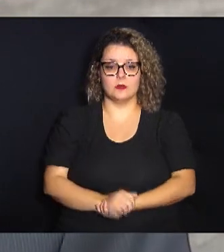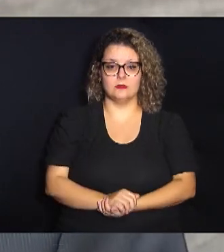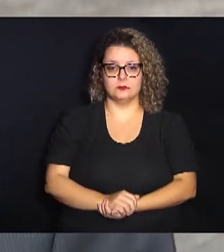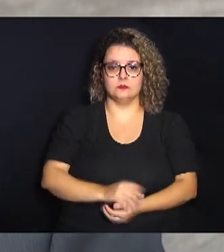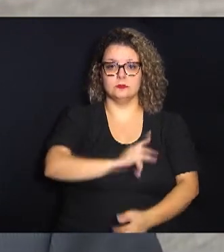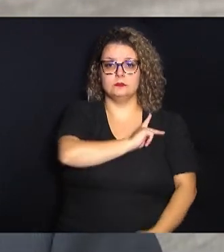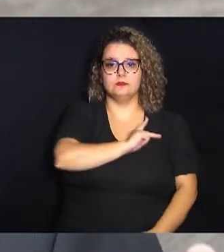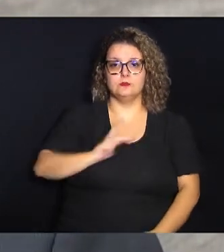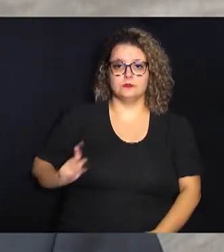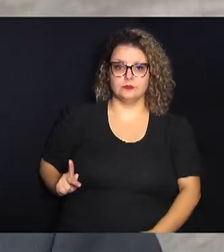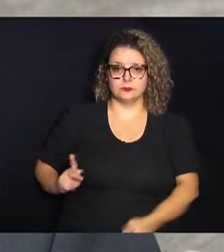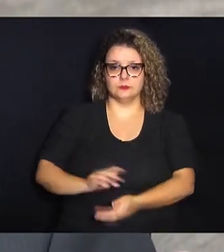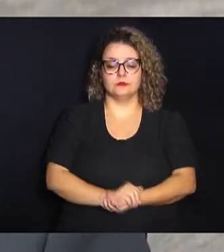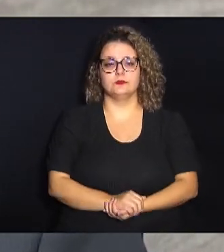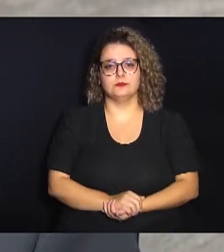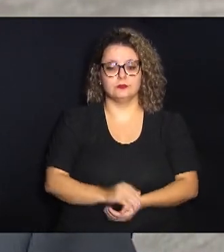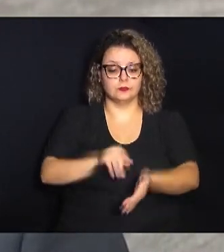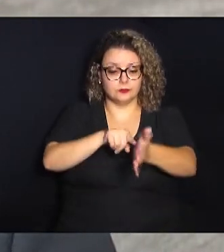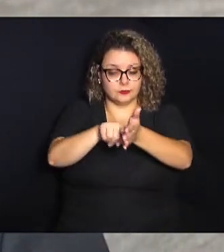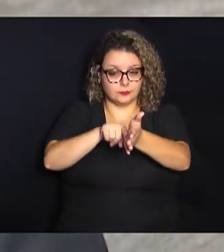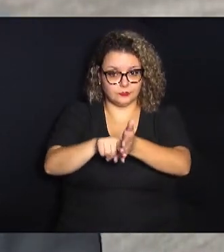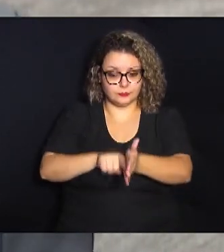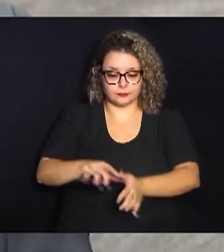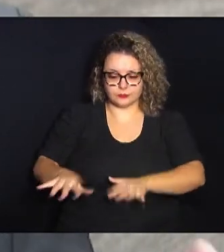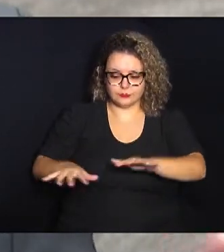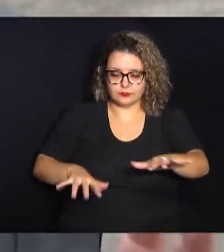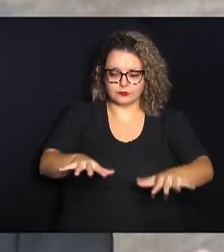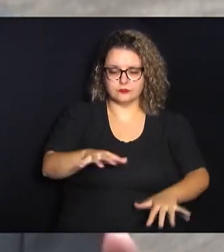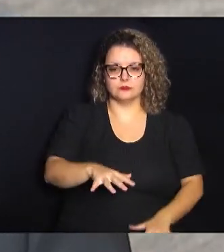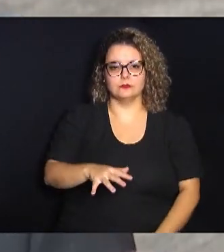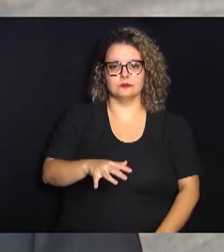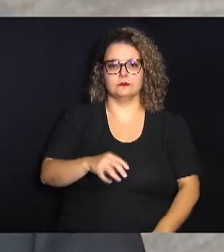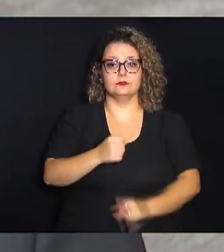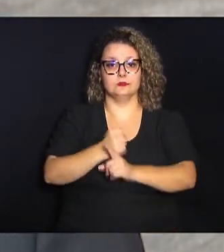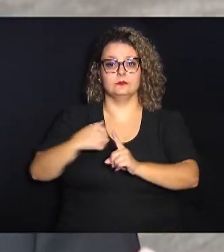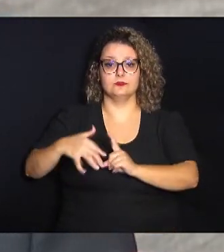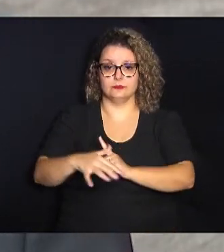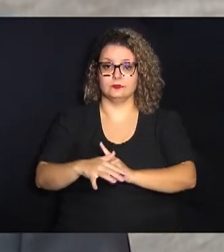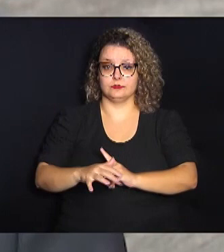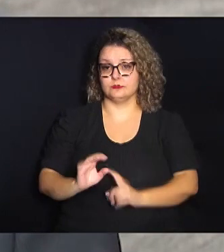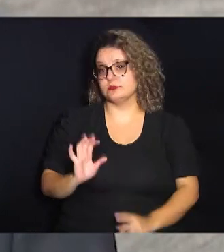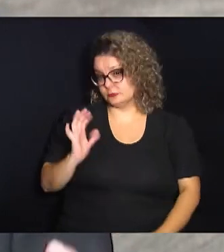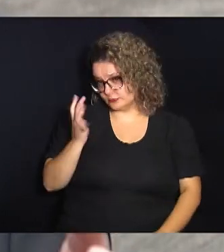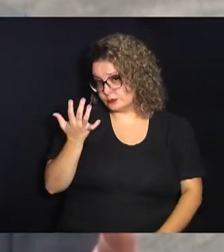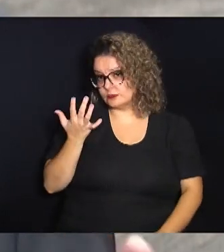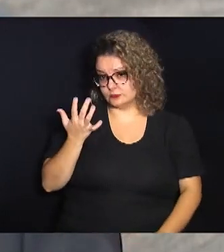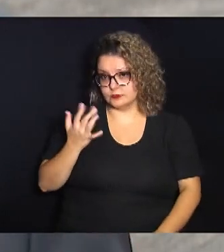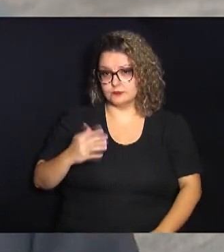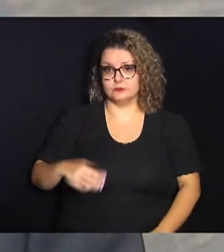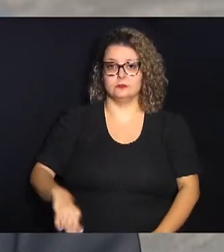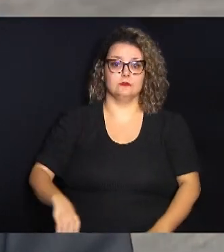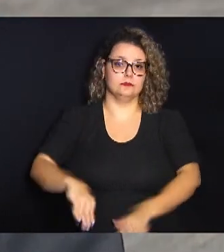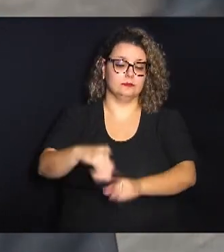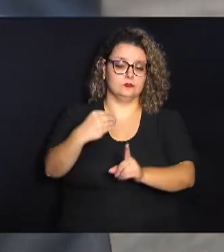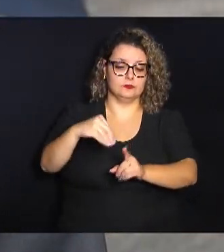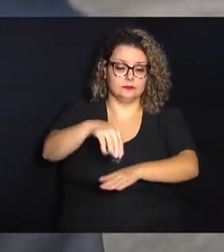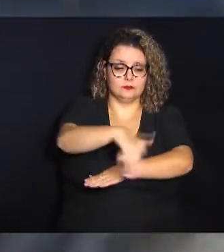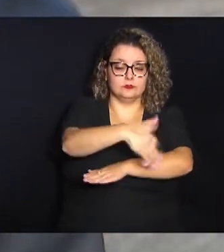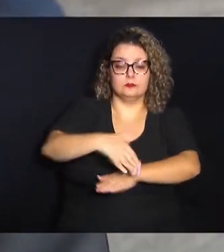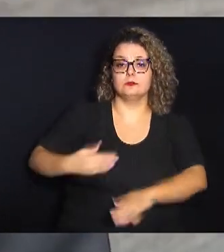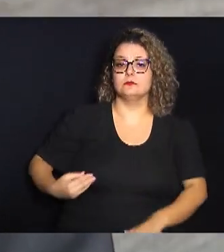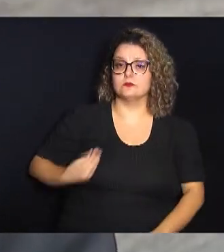questionada por vários setores da sociedade sobre esse fenômeno da população em situação de rua sobre os moradores de rua